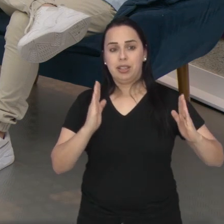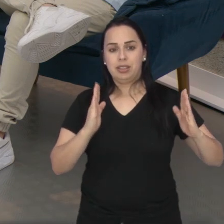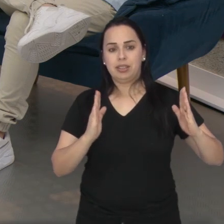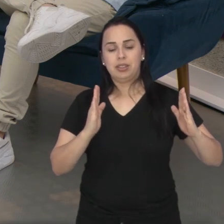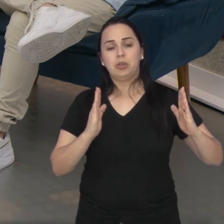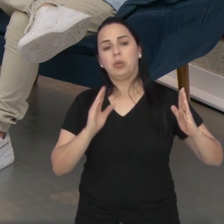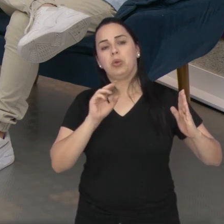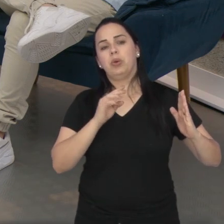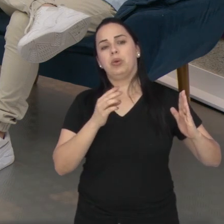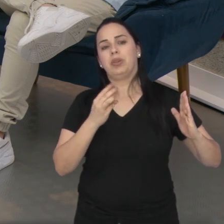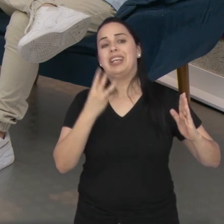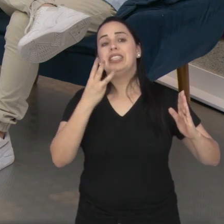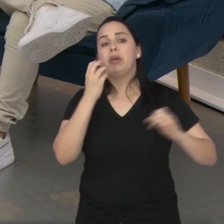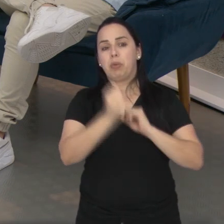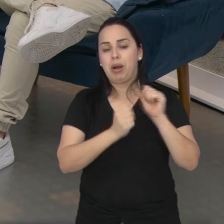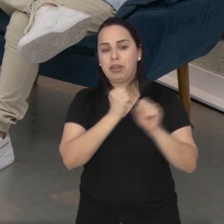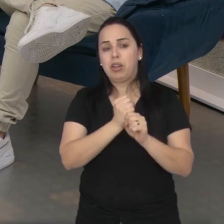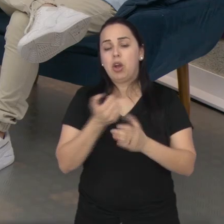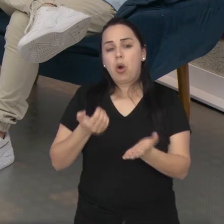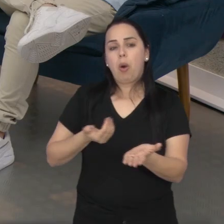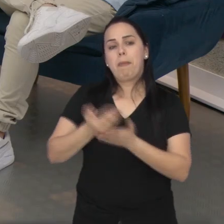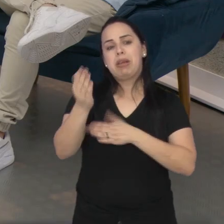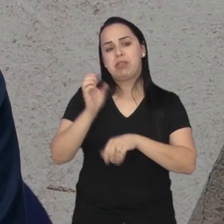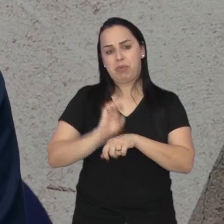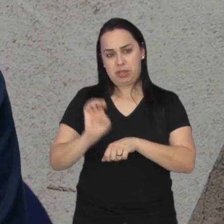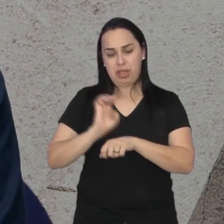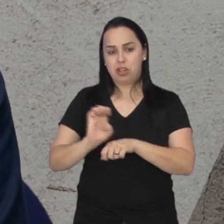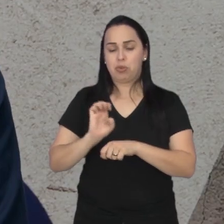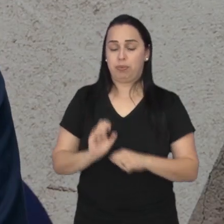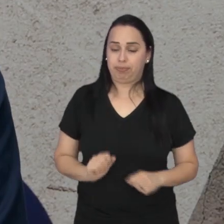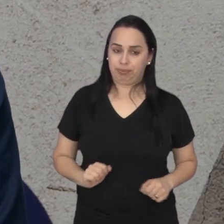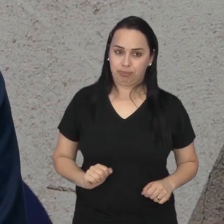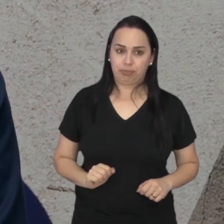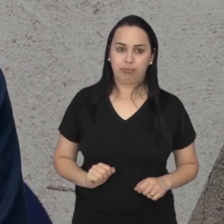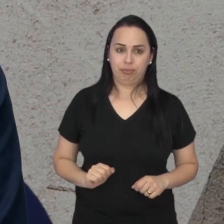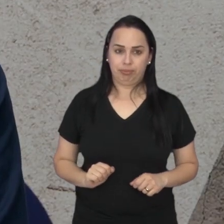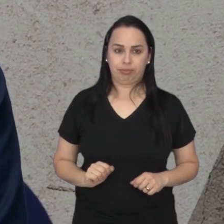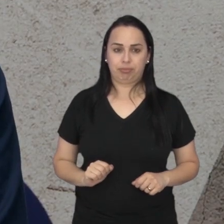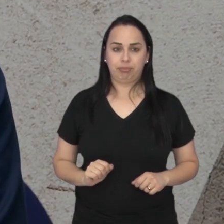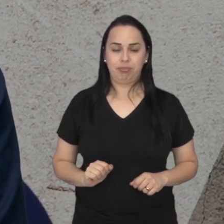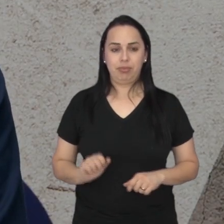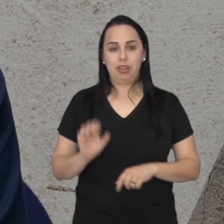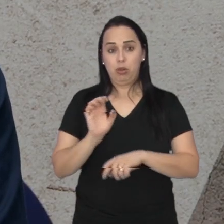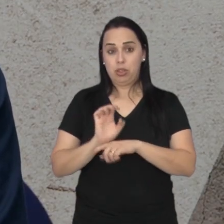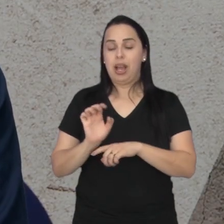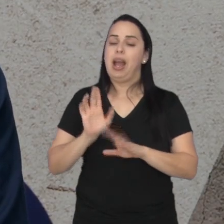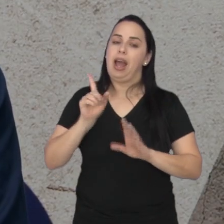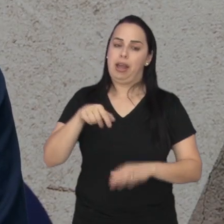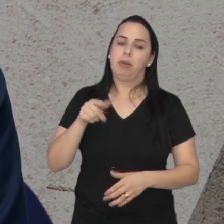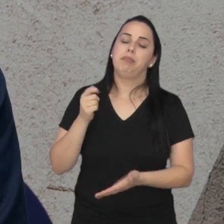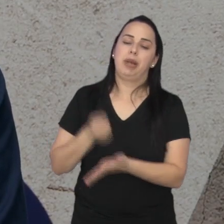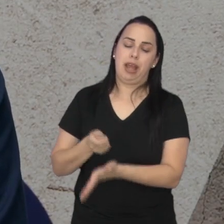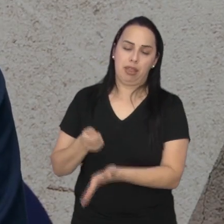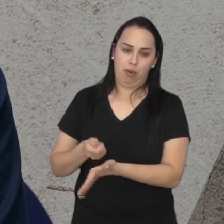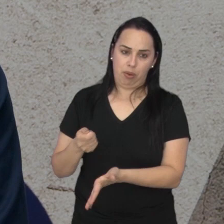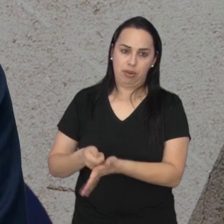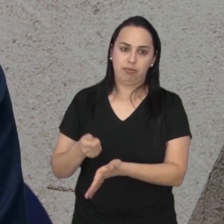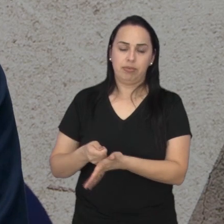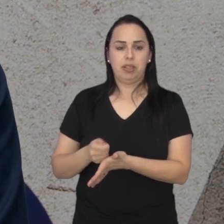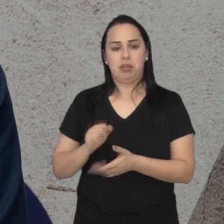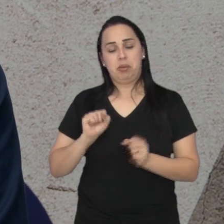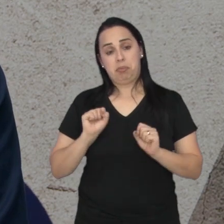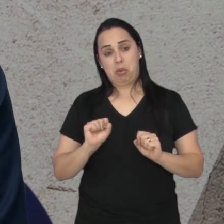faz quatro semestres e, a partir do quinto, ele vai começar a estagiar. É o estágio obrigatório.